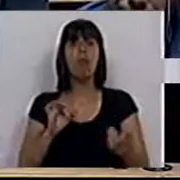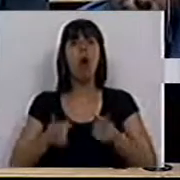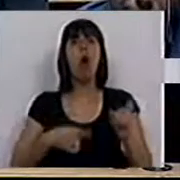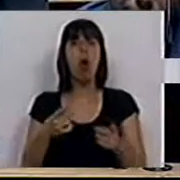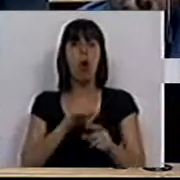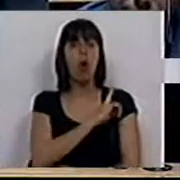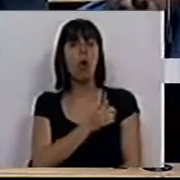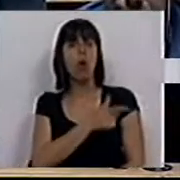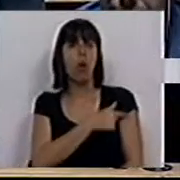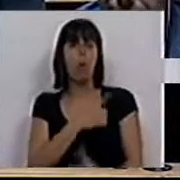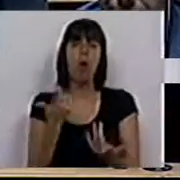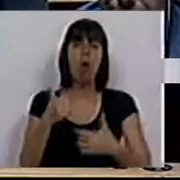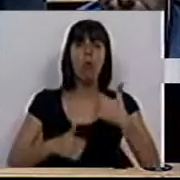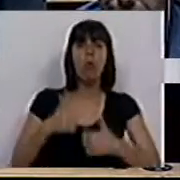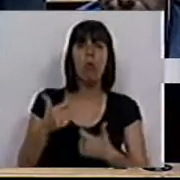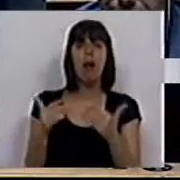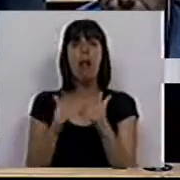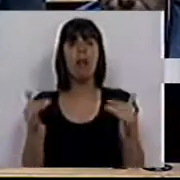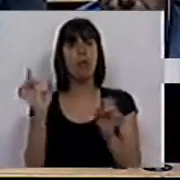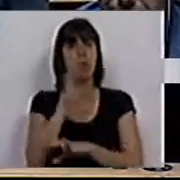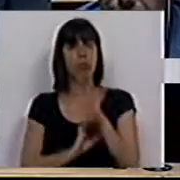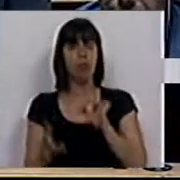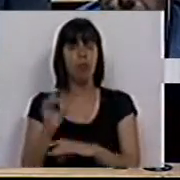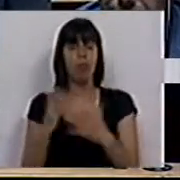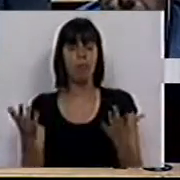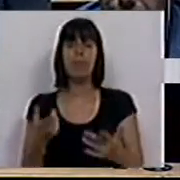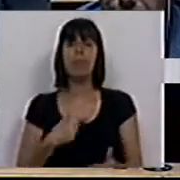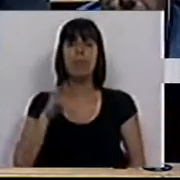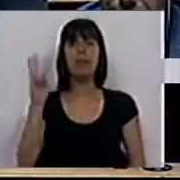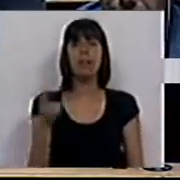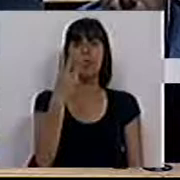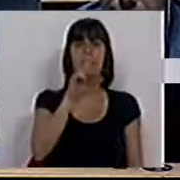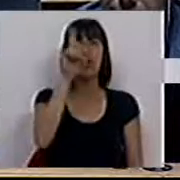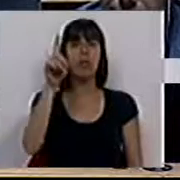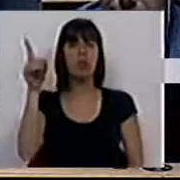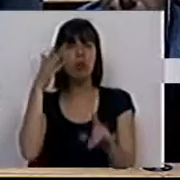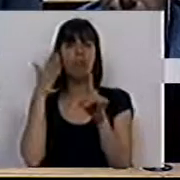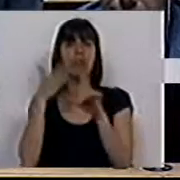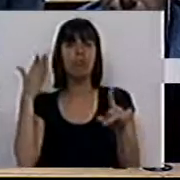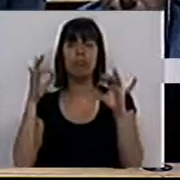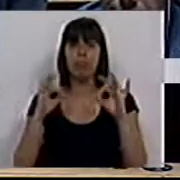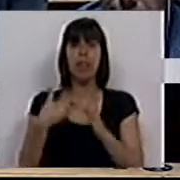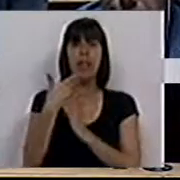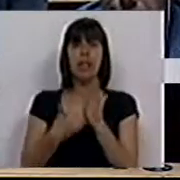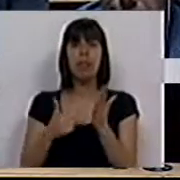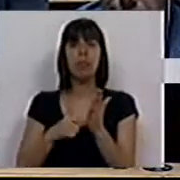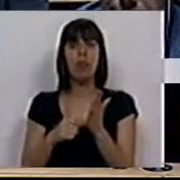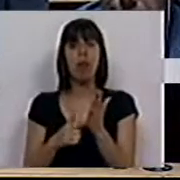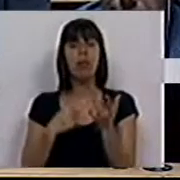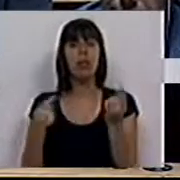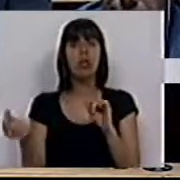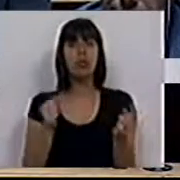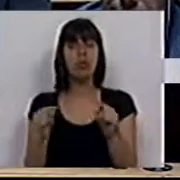que competem ou concorrem a nível europeu. Eu deixo-lhe três questões muito concretas sobre o diploma que